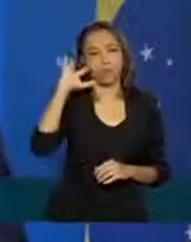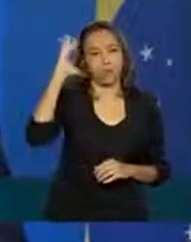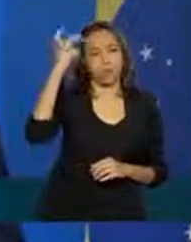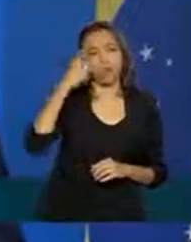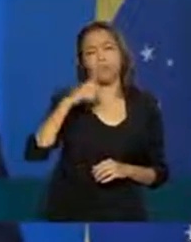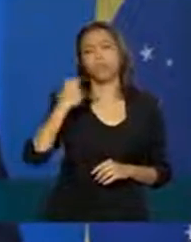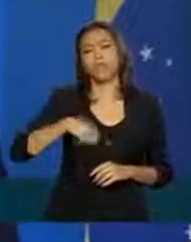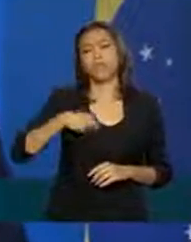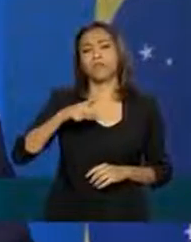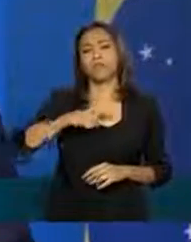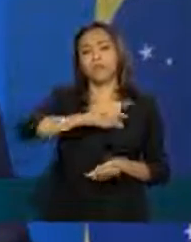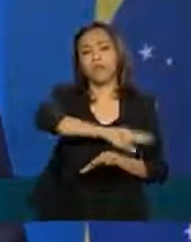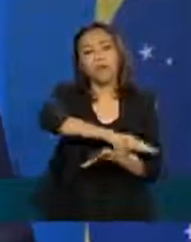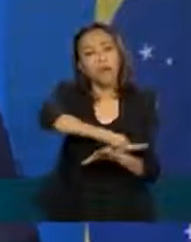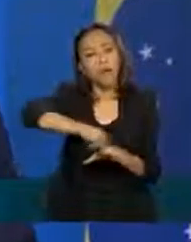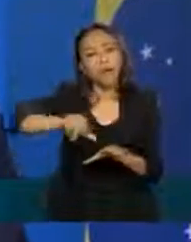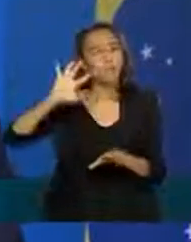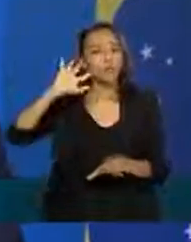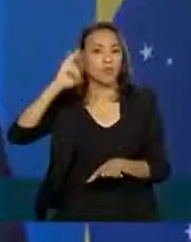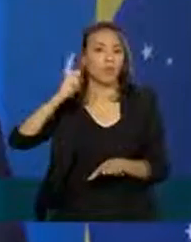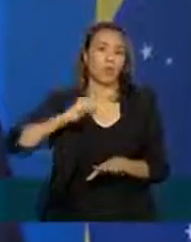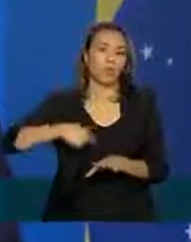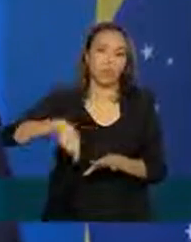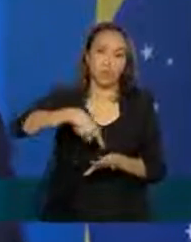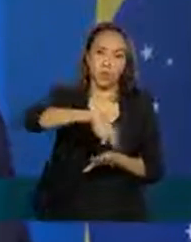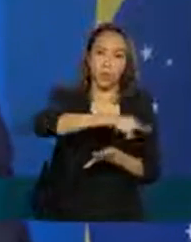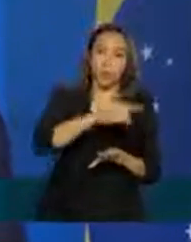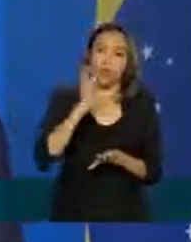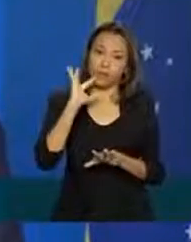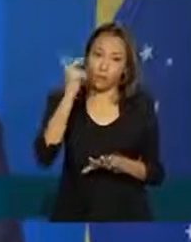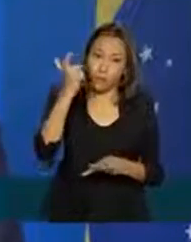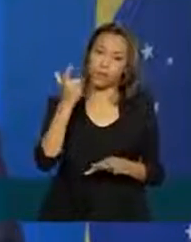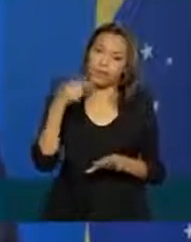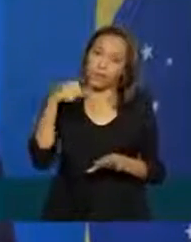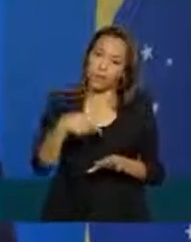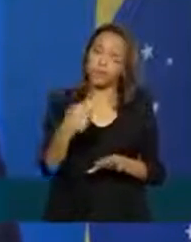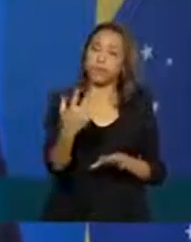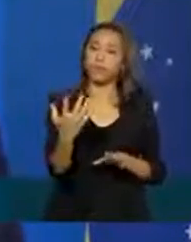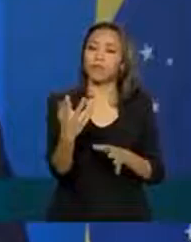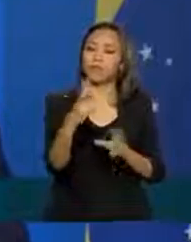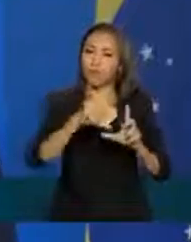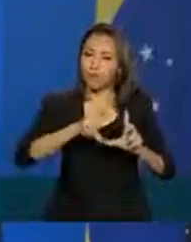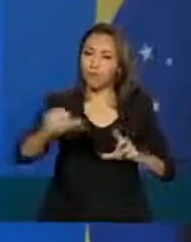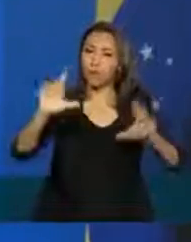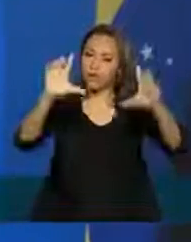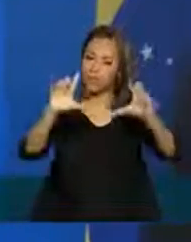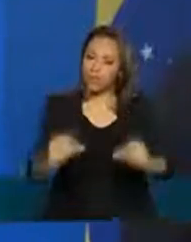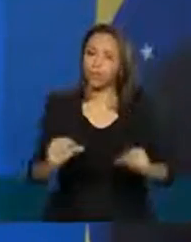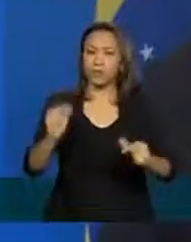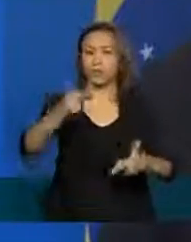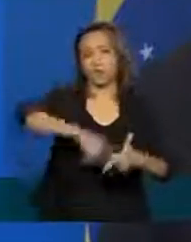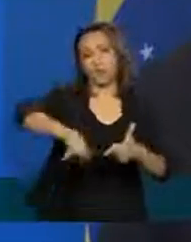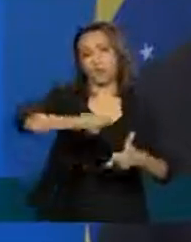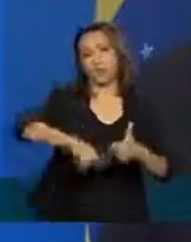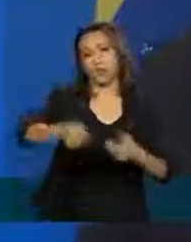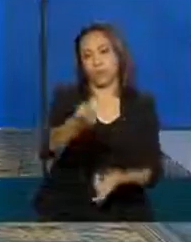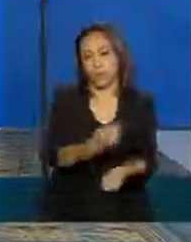ter várias soluções e é esse conjunto de soluções que vai permitir a redução do problema econômico